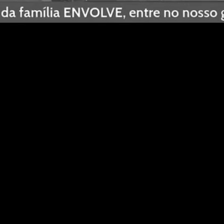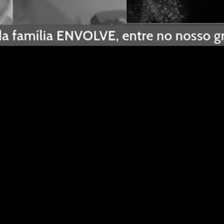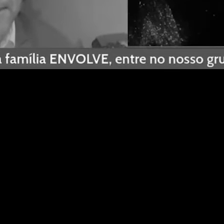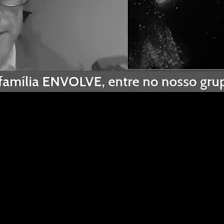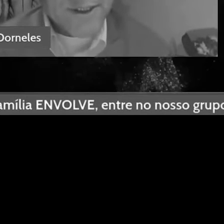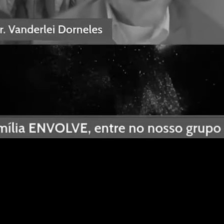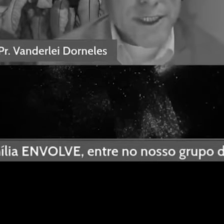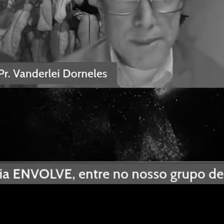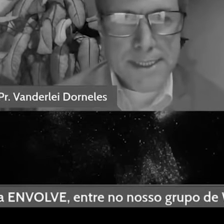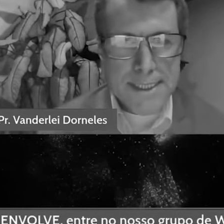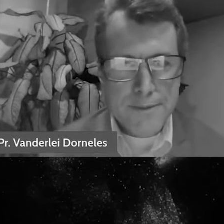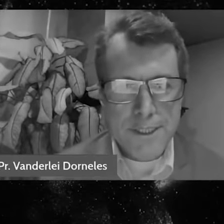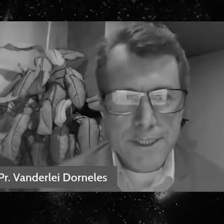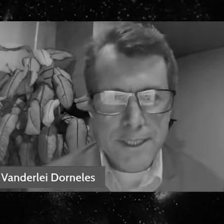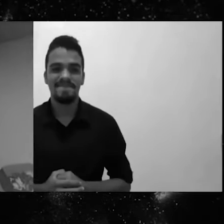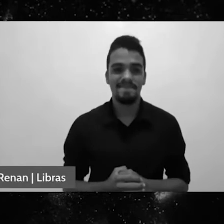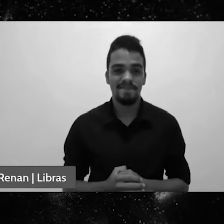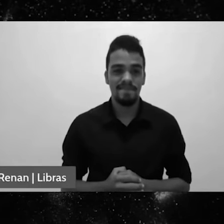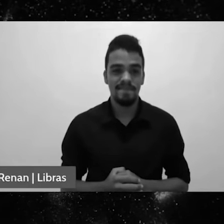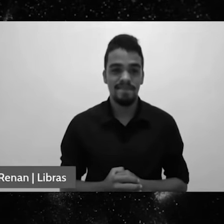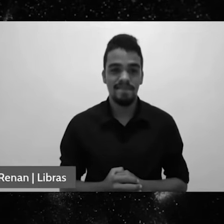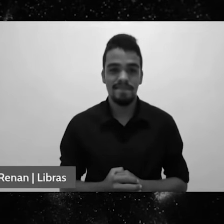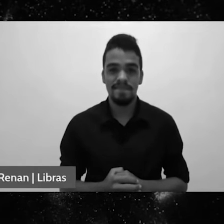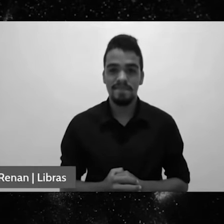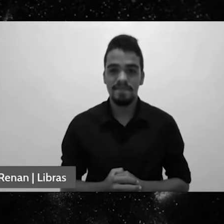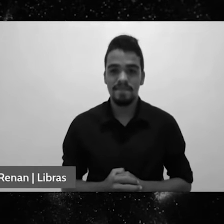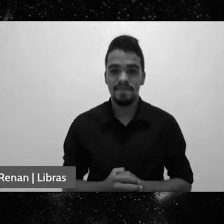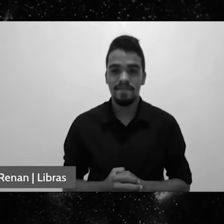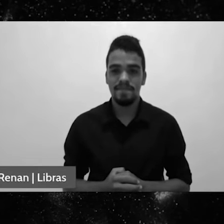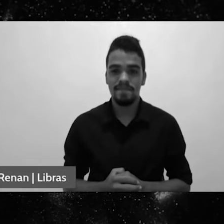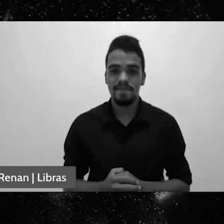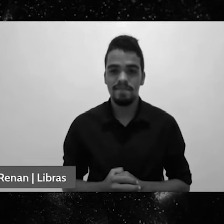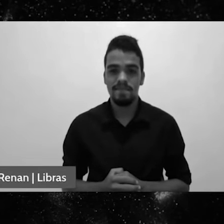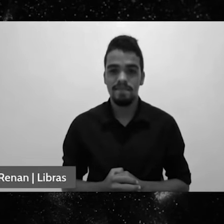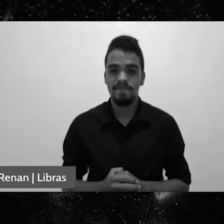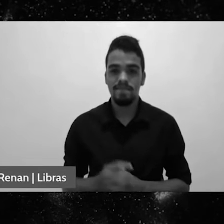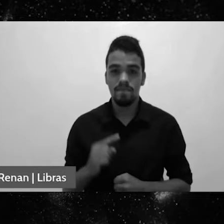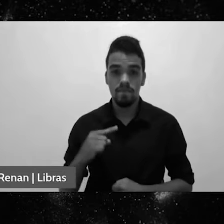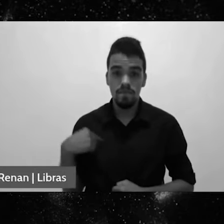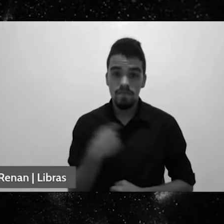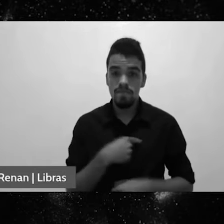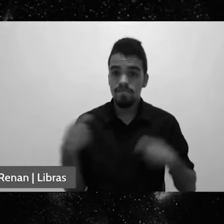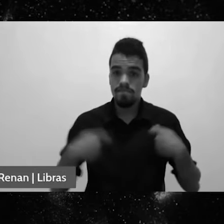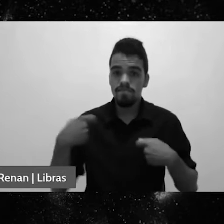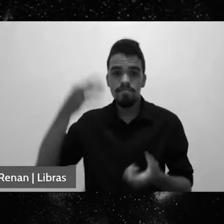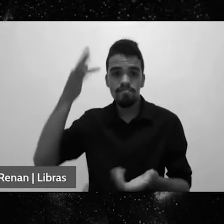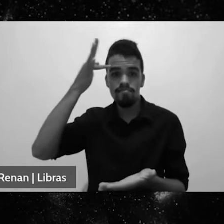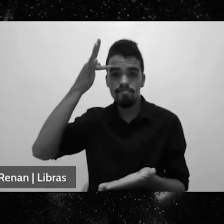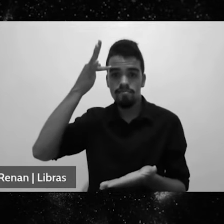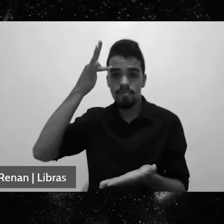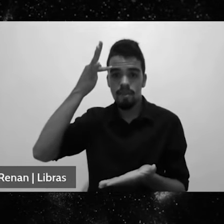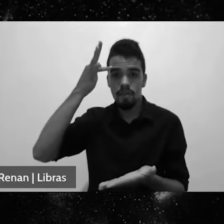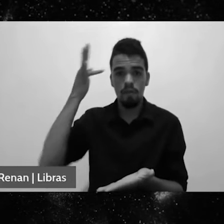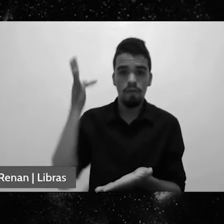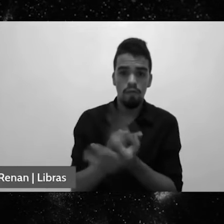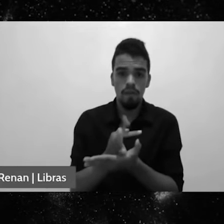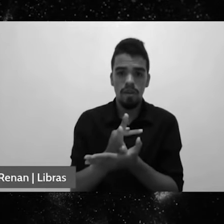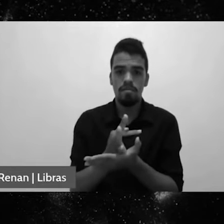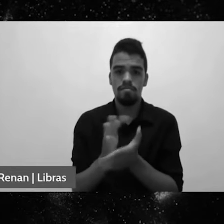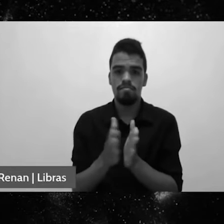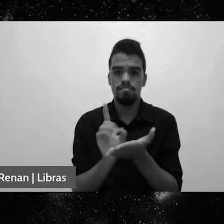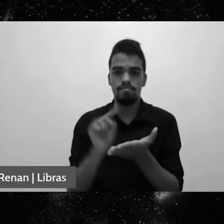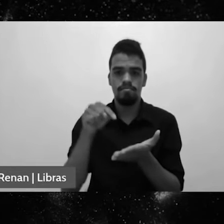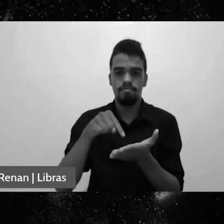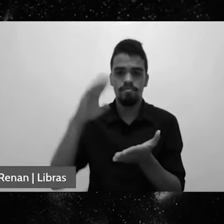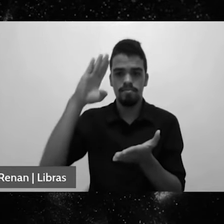Bem, amigos, nós precisamos de fé e convicção na palavra de Deus. Elermay te diz que